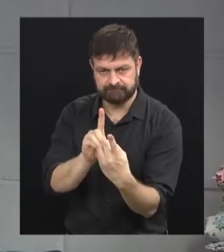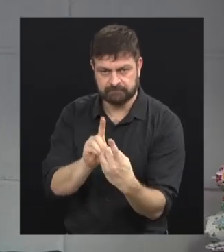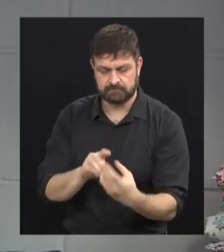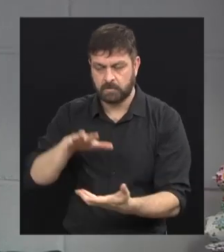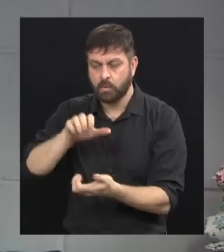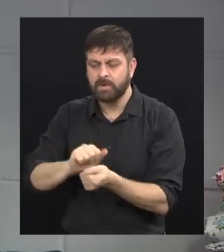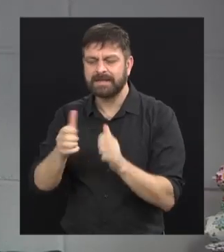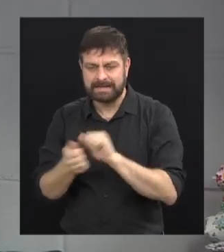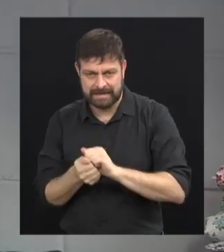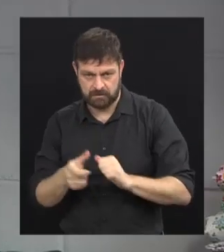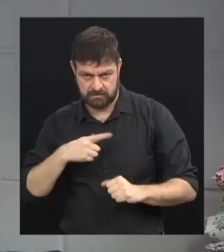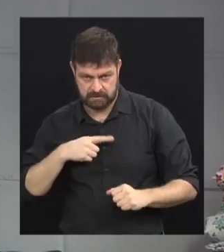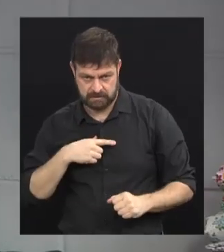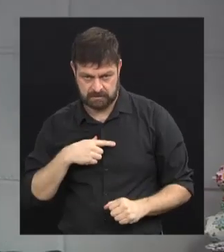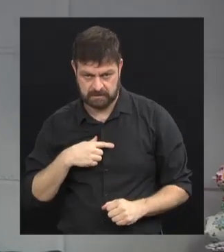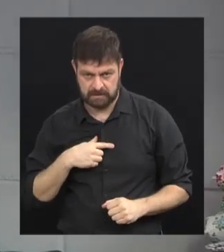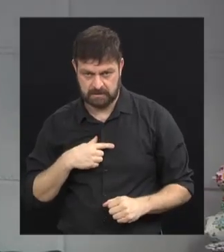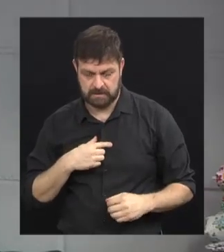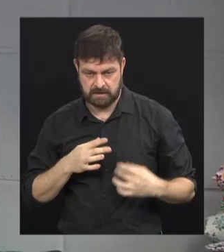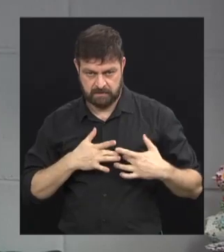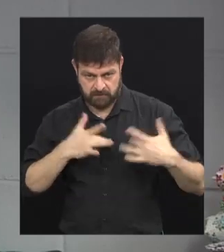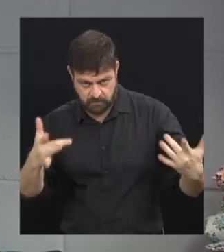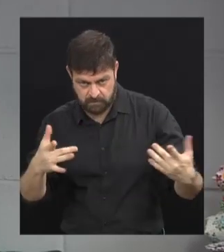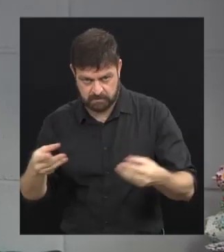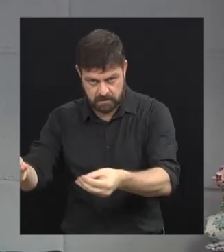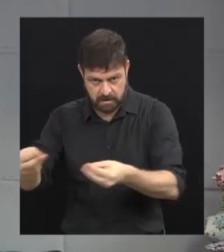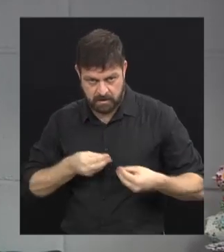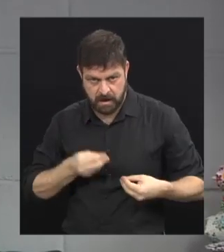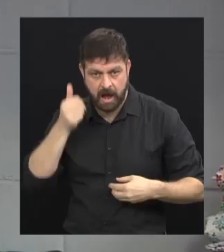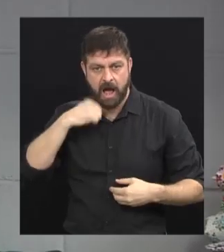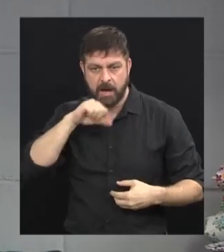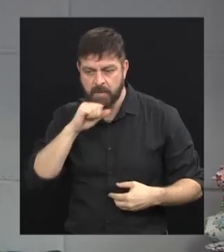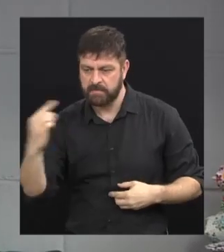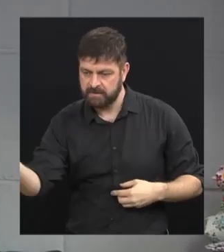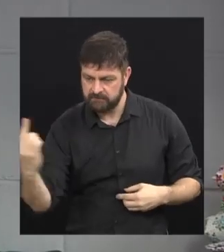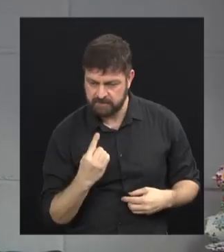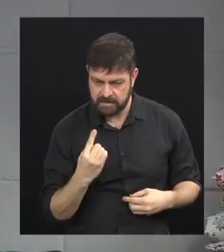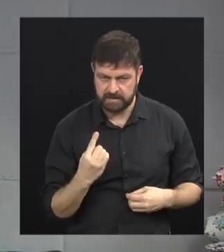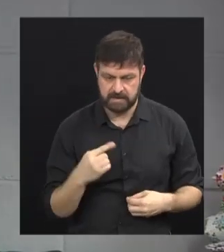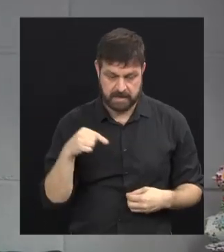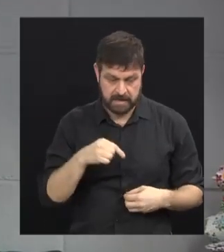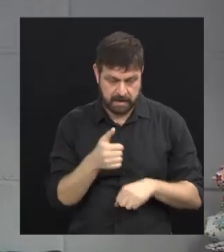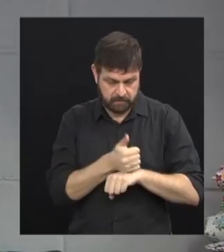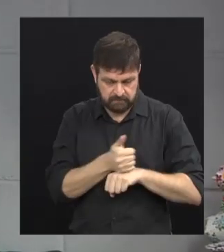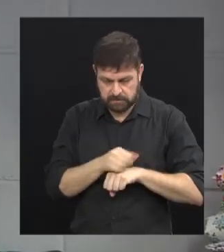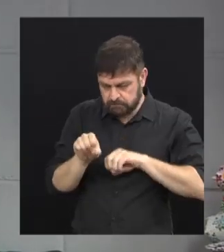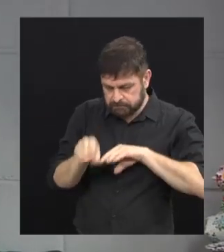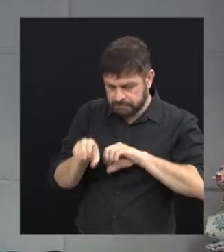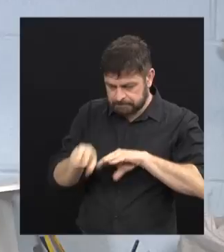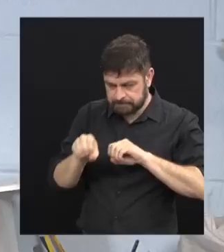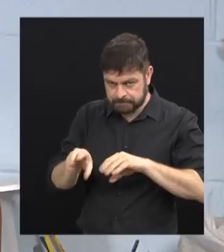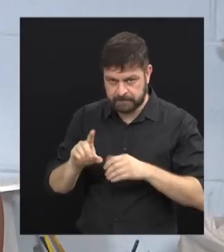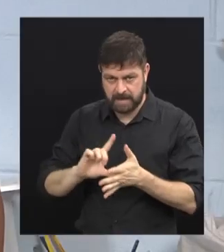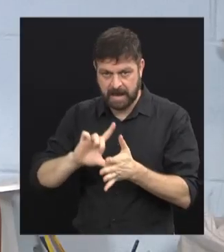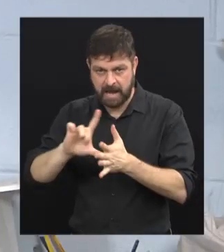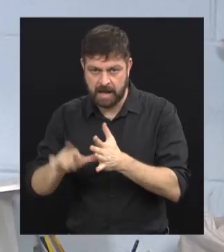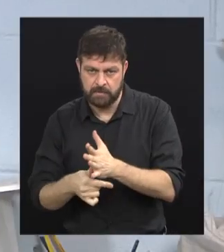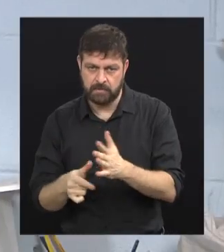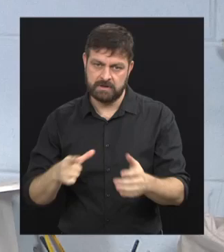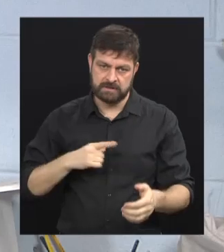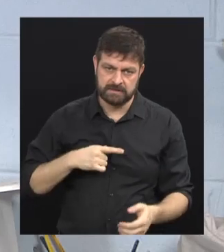artesanato sobrevive de doações e depois as mães vêm aqui, aprendem com a educadora e esse dinheiro é revertido, é isso? Sim.